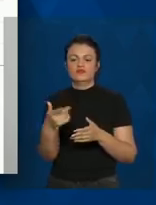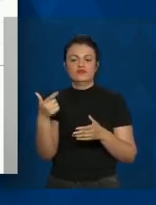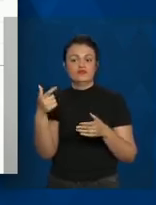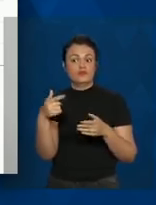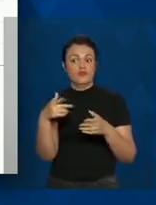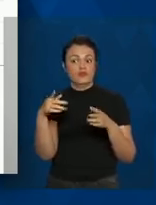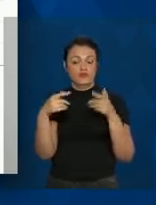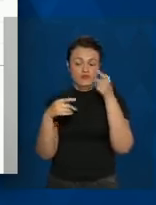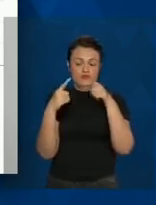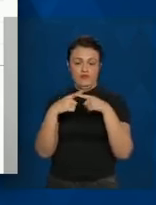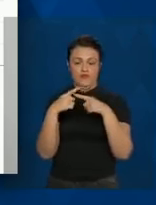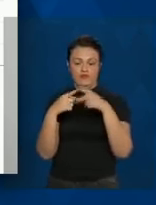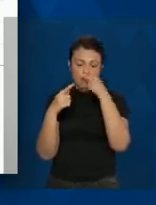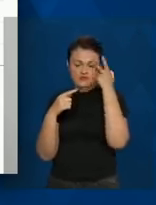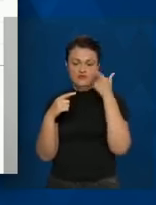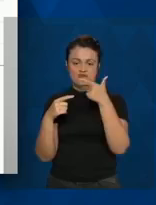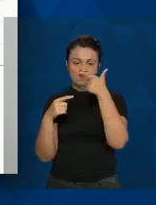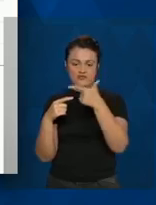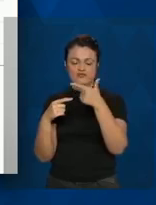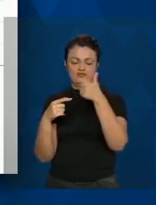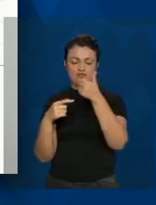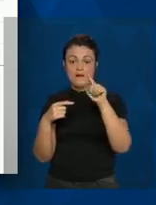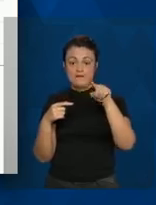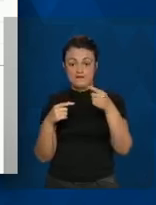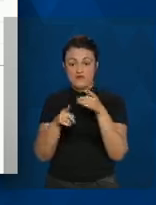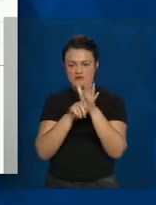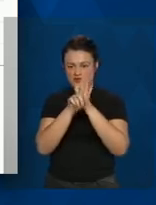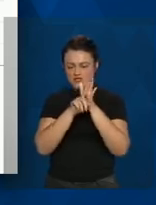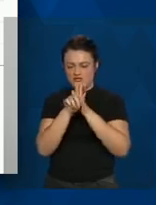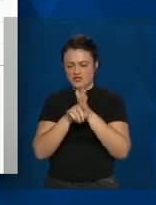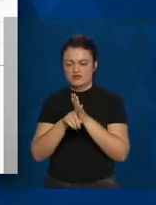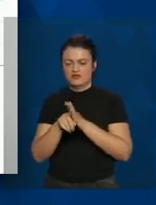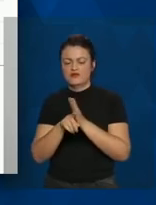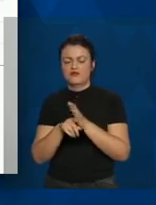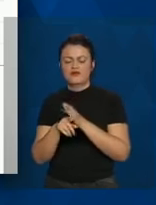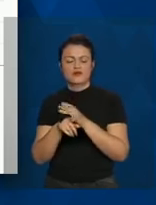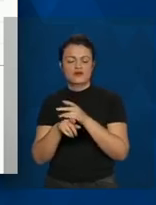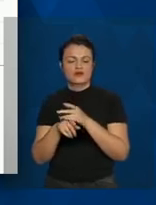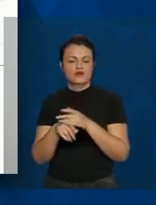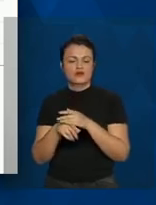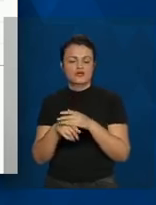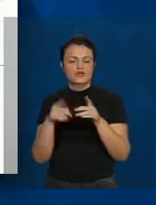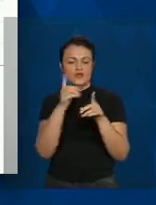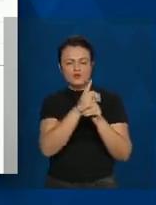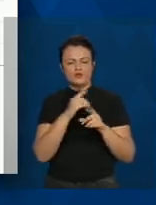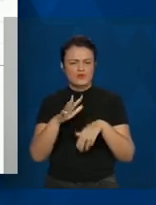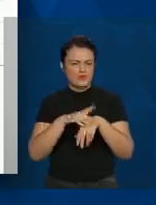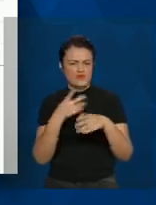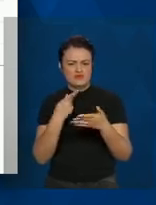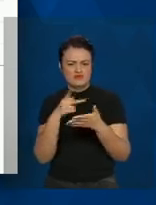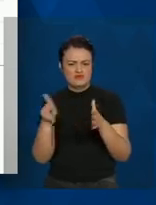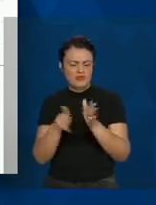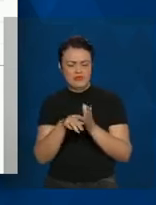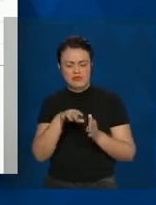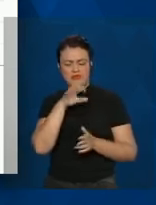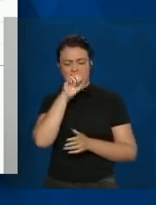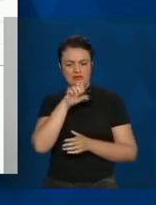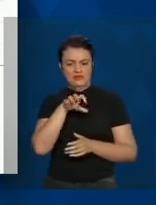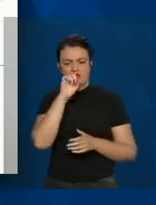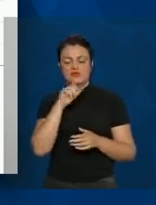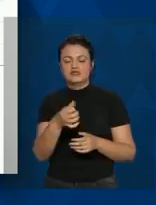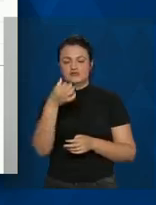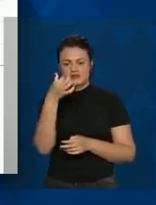.746 SRAGs em investigação, 6